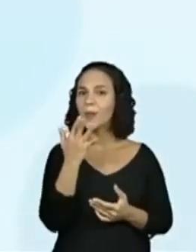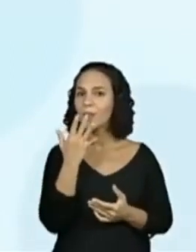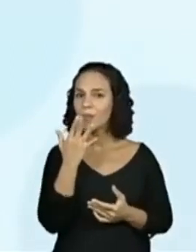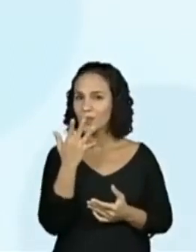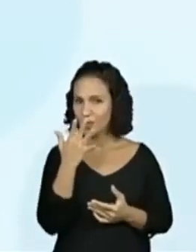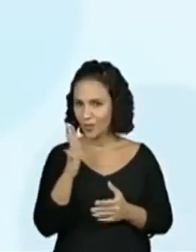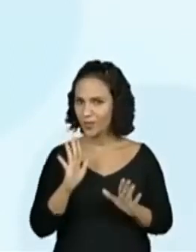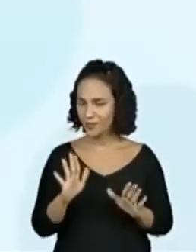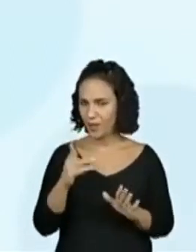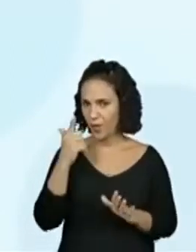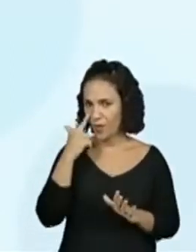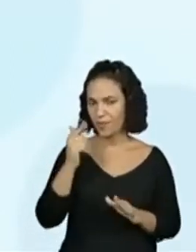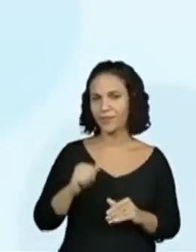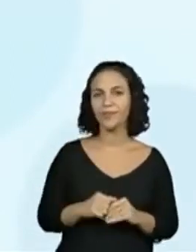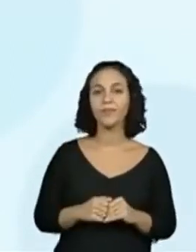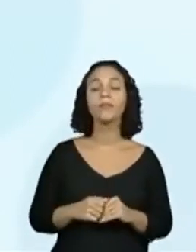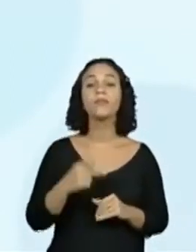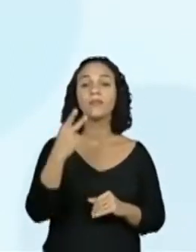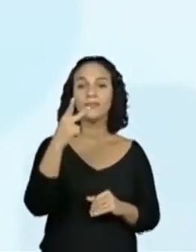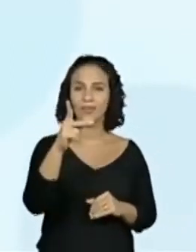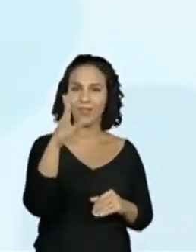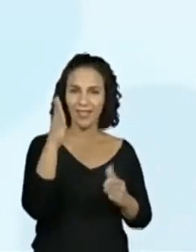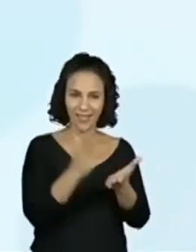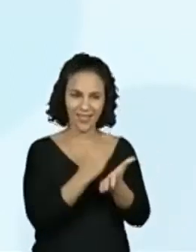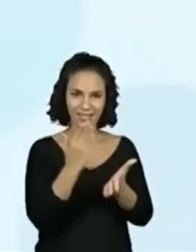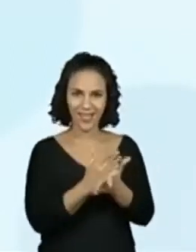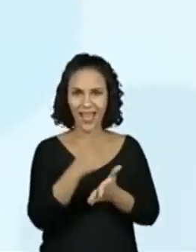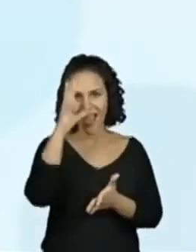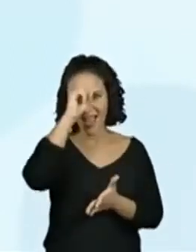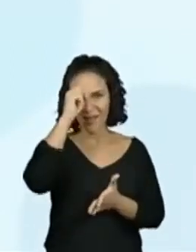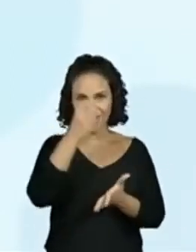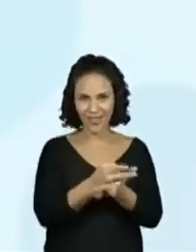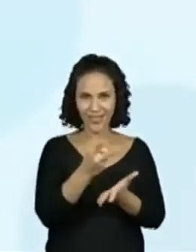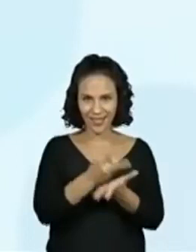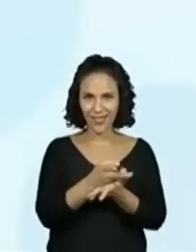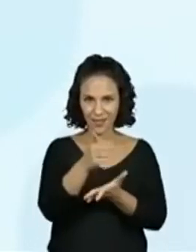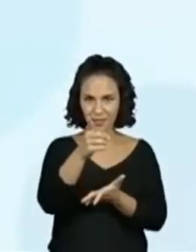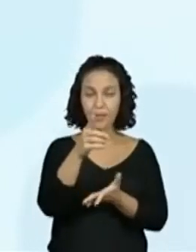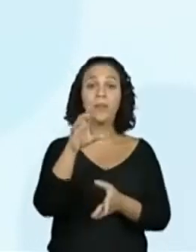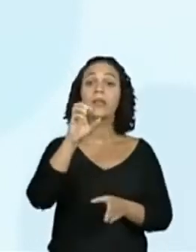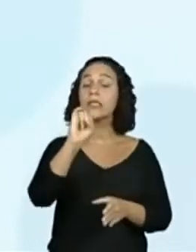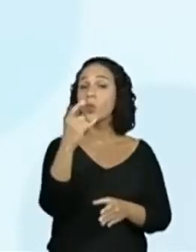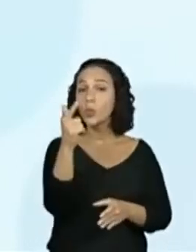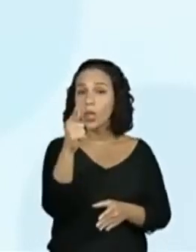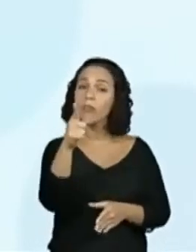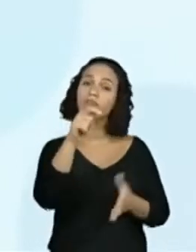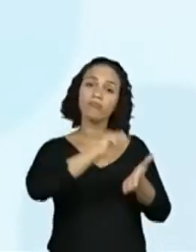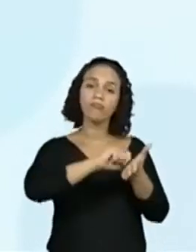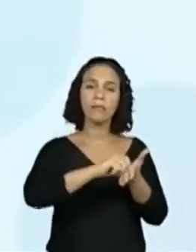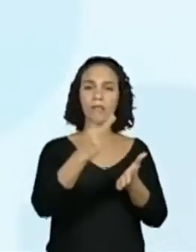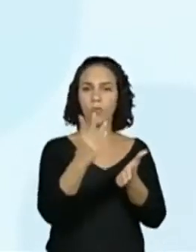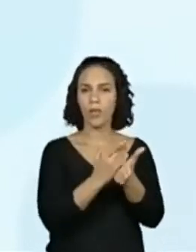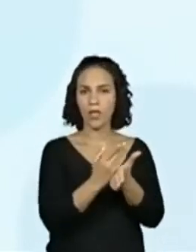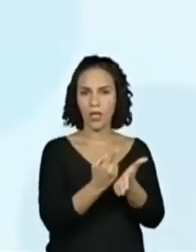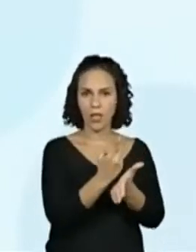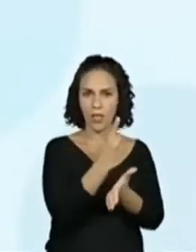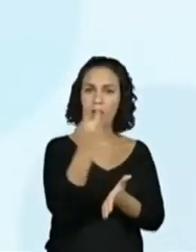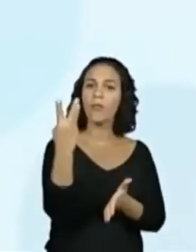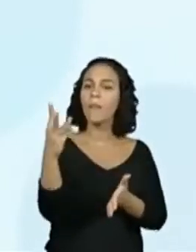Então, é o seguinte. Você vai pegar o seu Aprender Sempre lá. Se você não tiver, você vai anotar colorido no seu caderno.